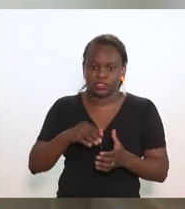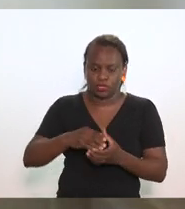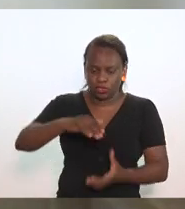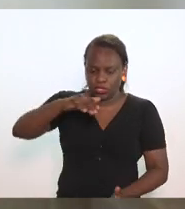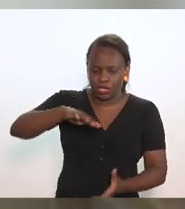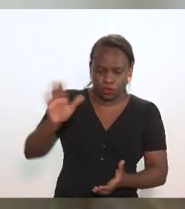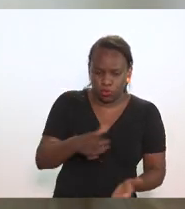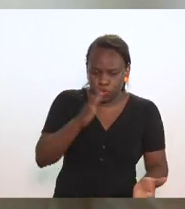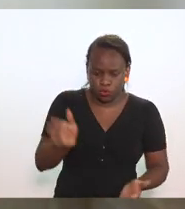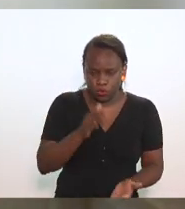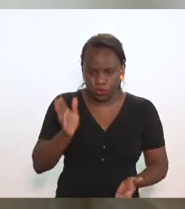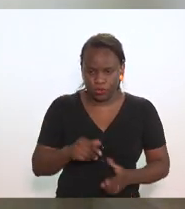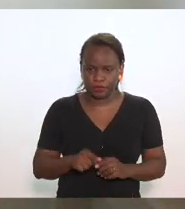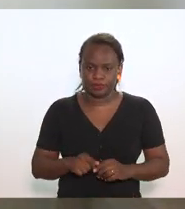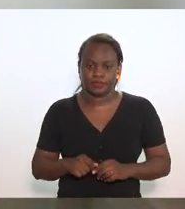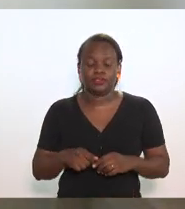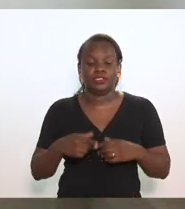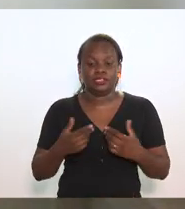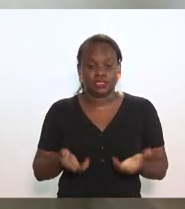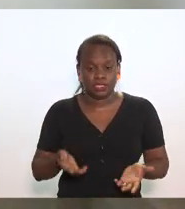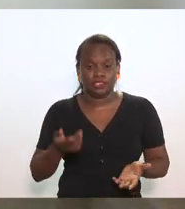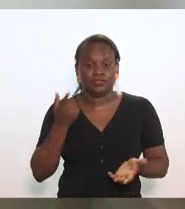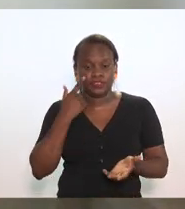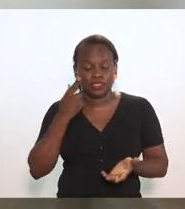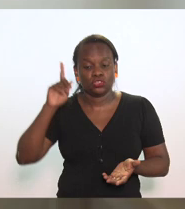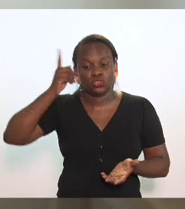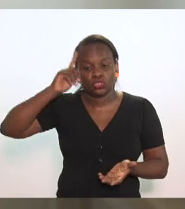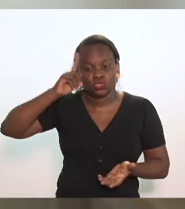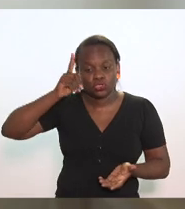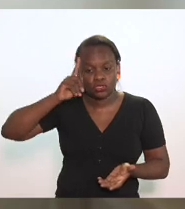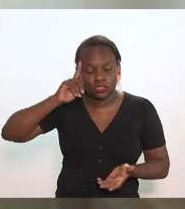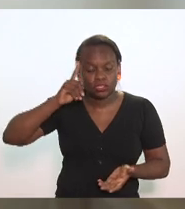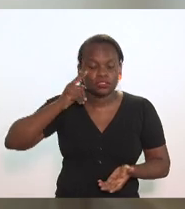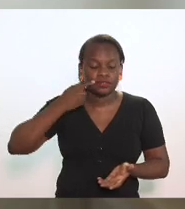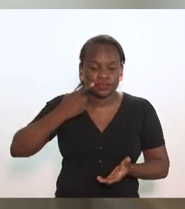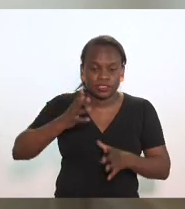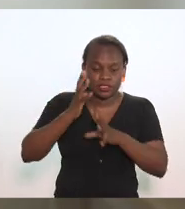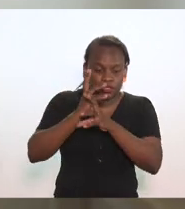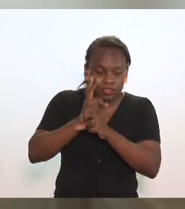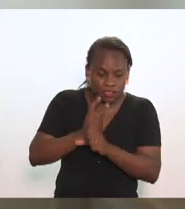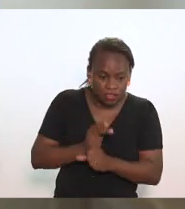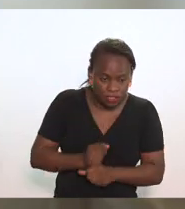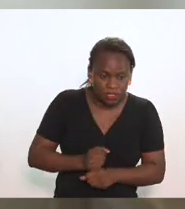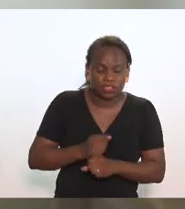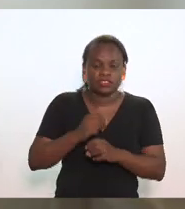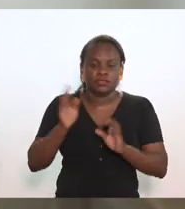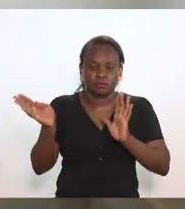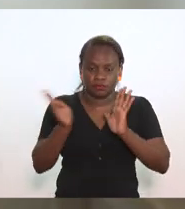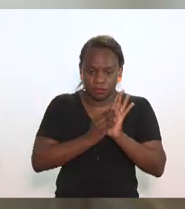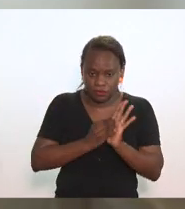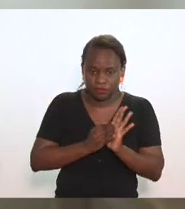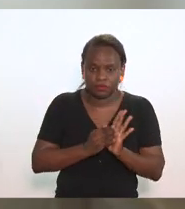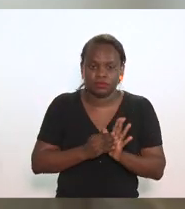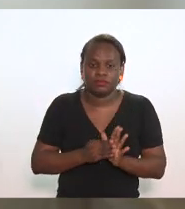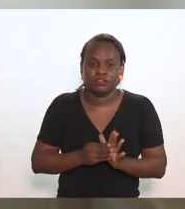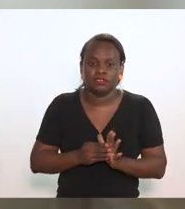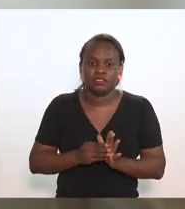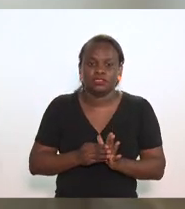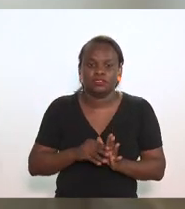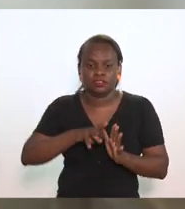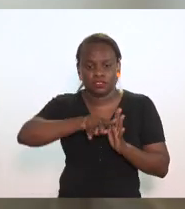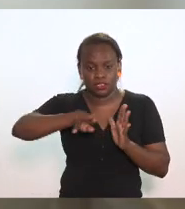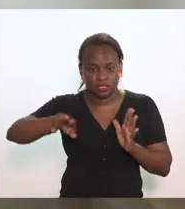e a listragem diária que vai para dentro dos mais